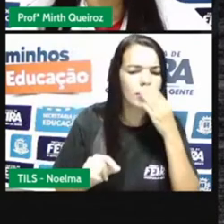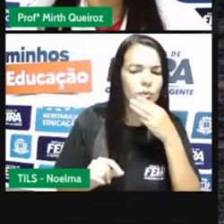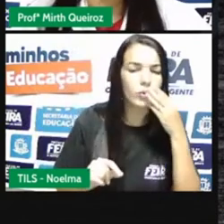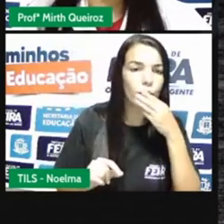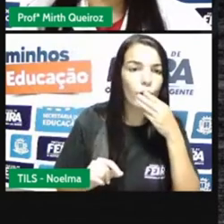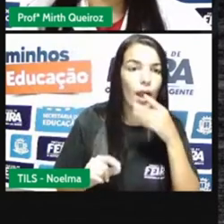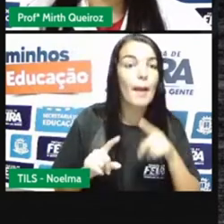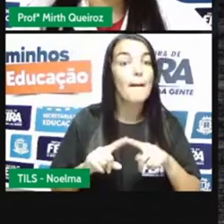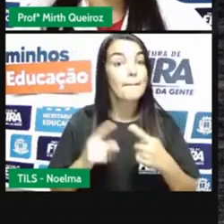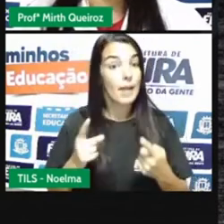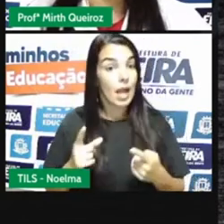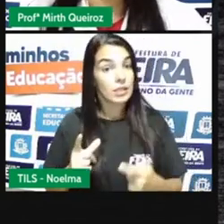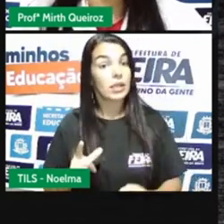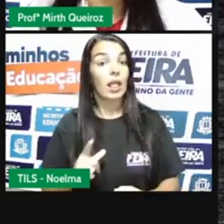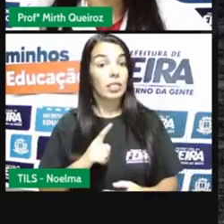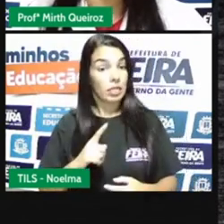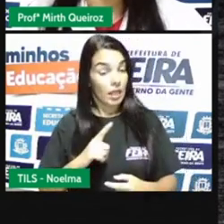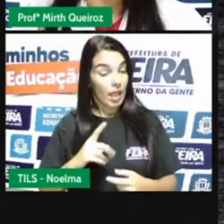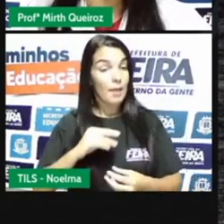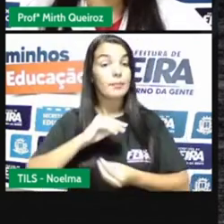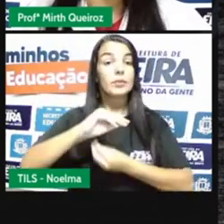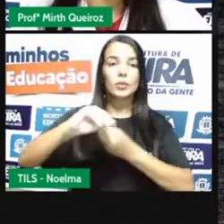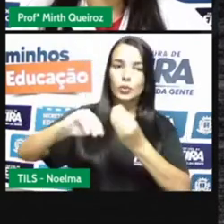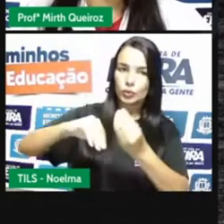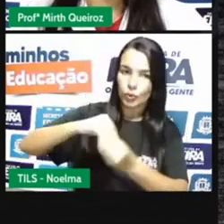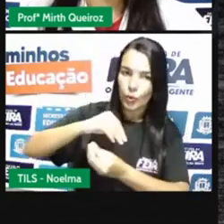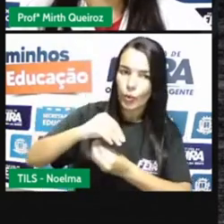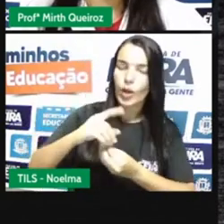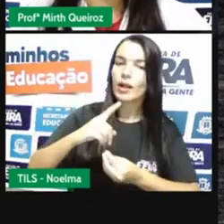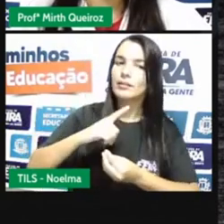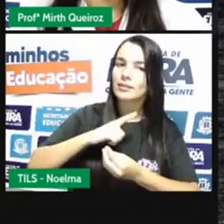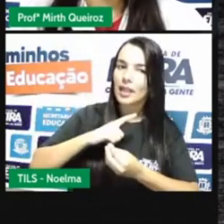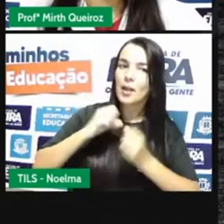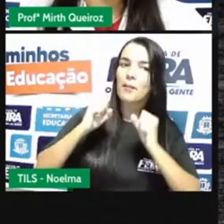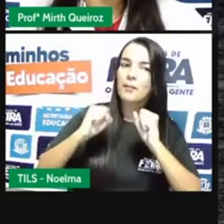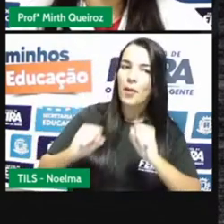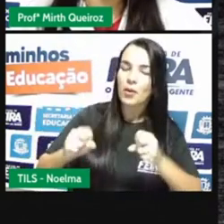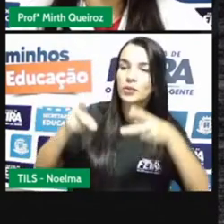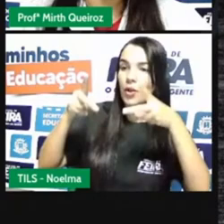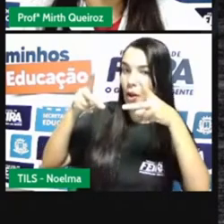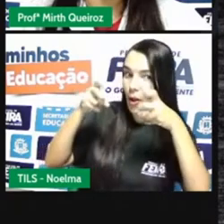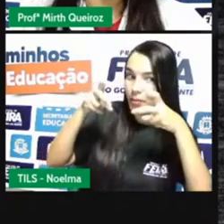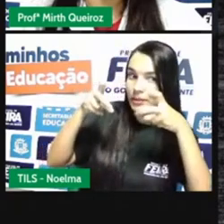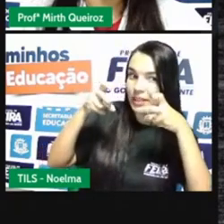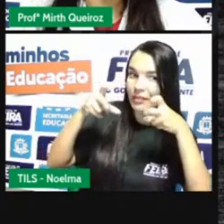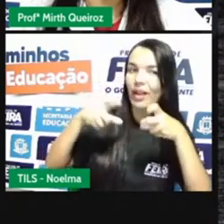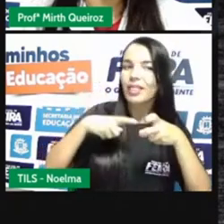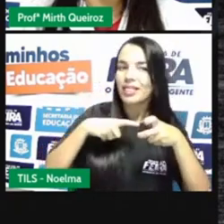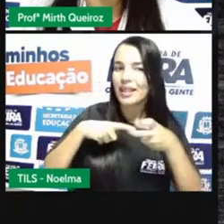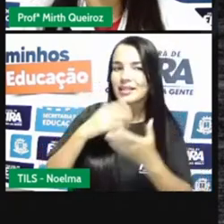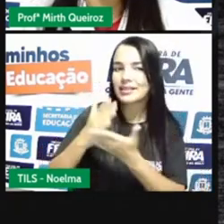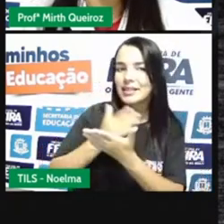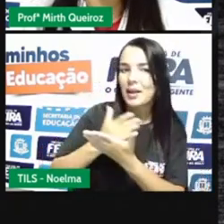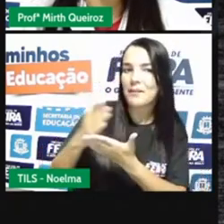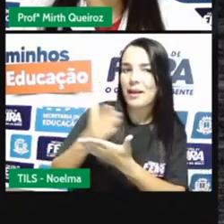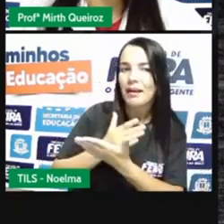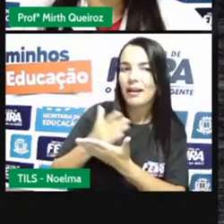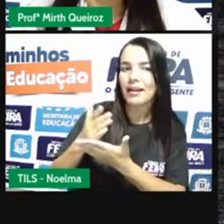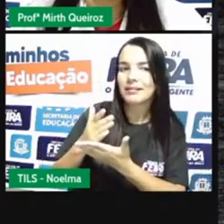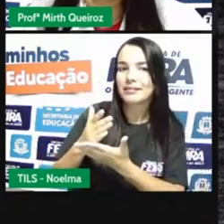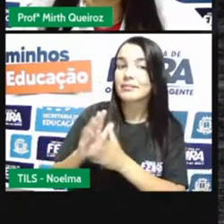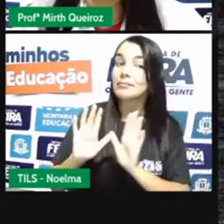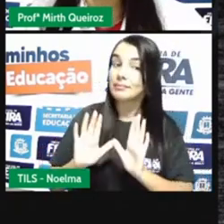Mas existe misturas que a gente pode observar isso aí? Será que existe?